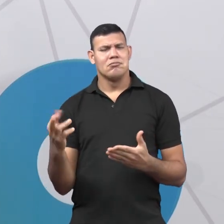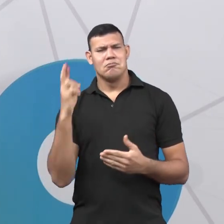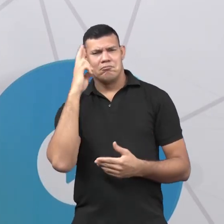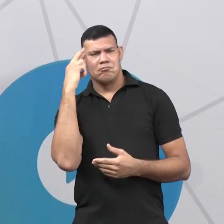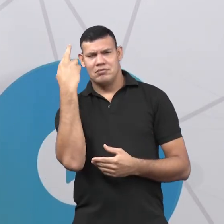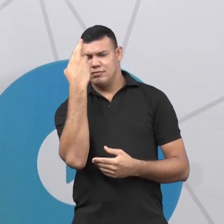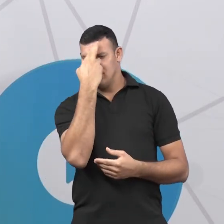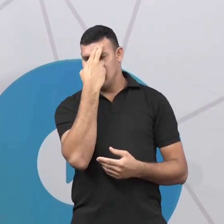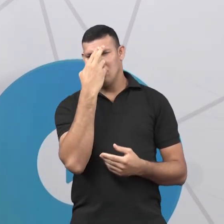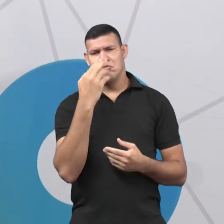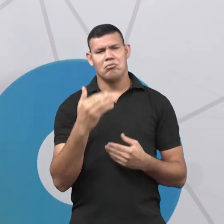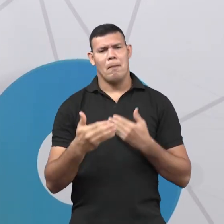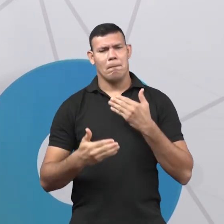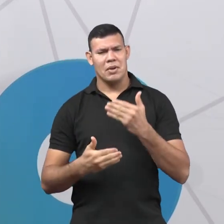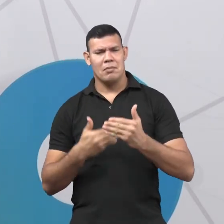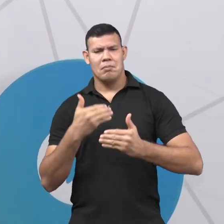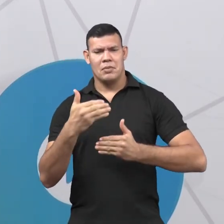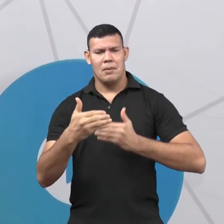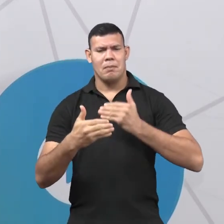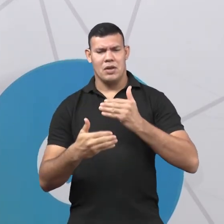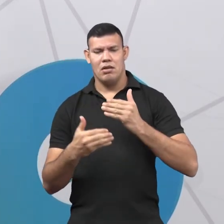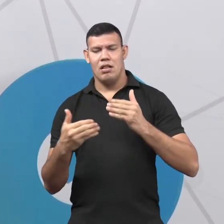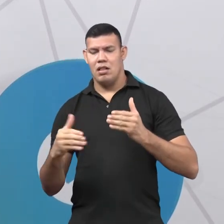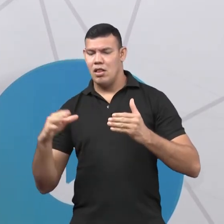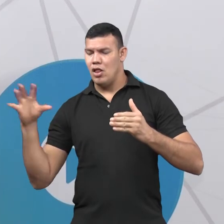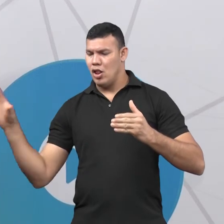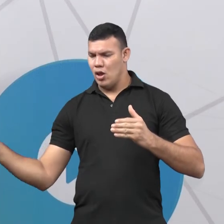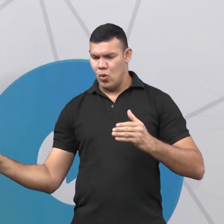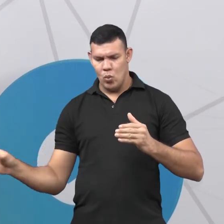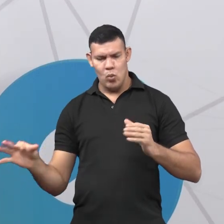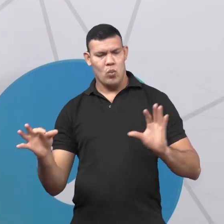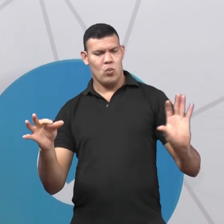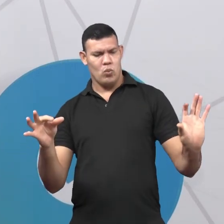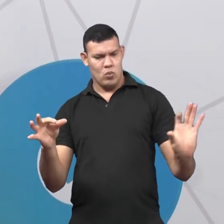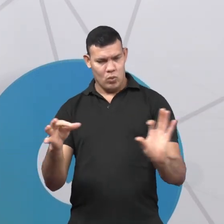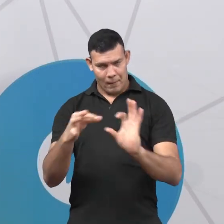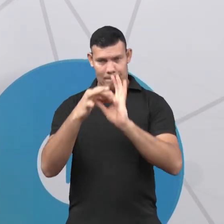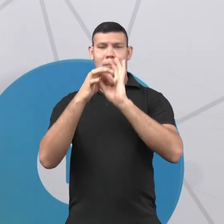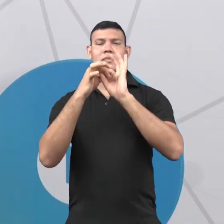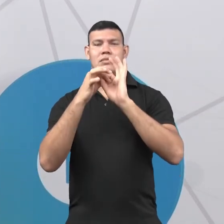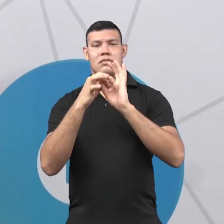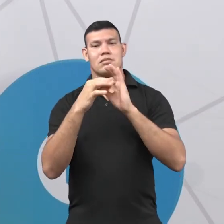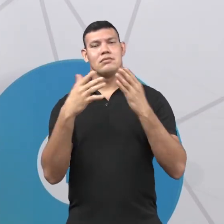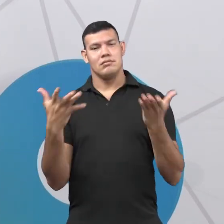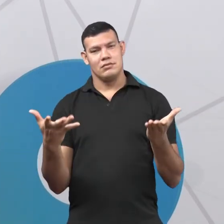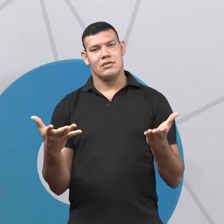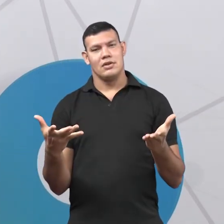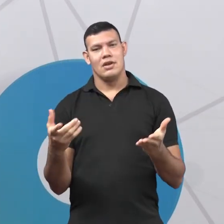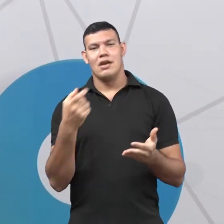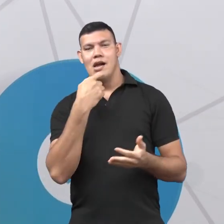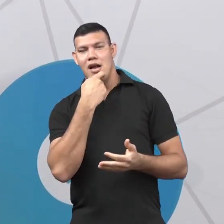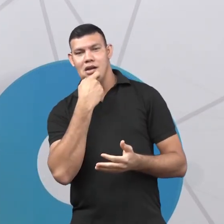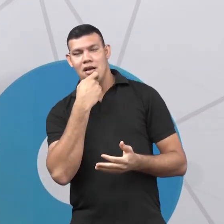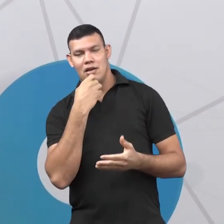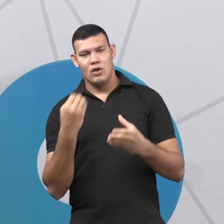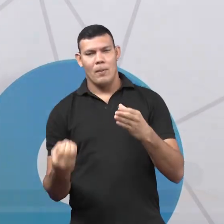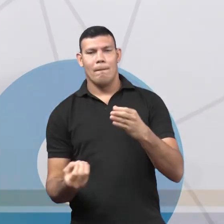foi acontecendo de forma natural, né? Foi juntando o idioma, uma invasão, e aí no final resultou na língua inglesa.